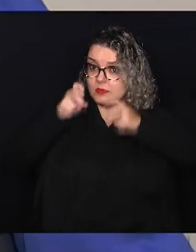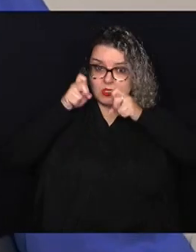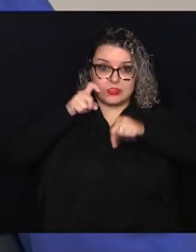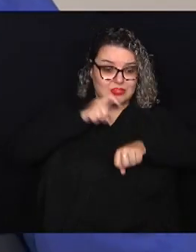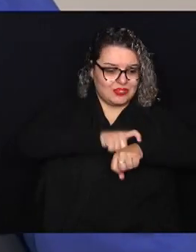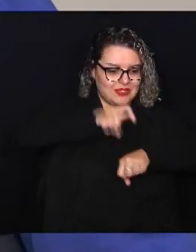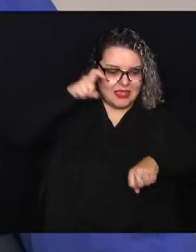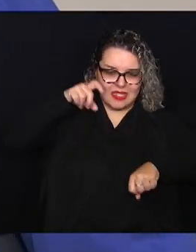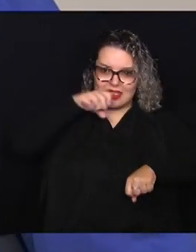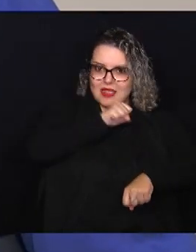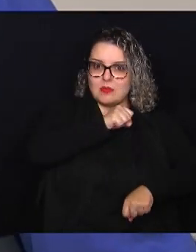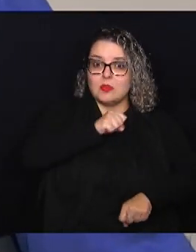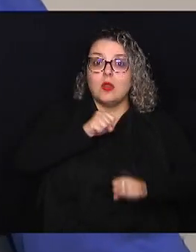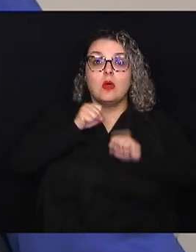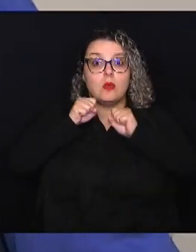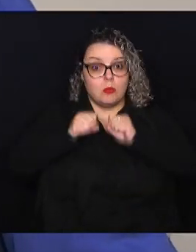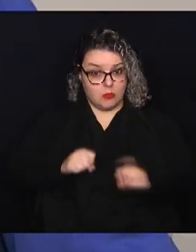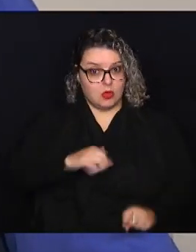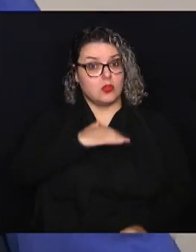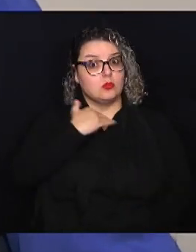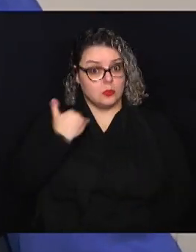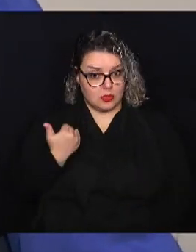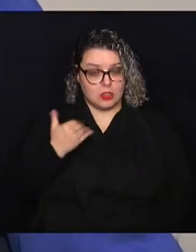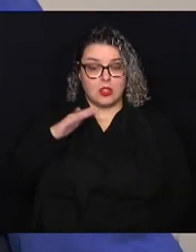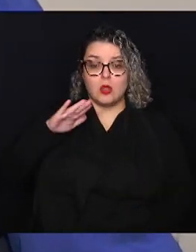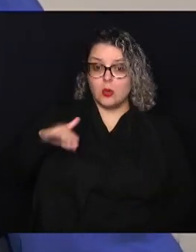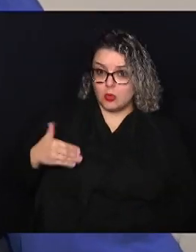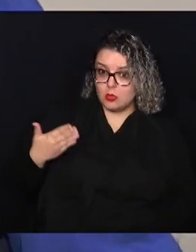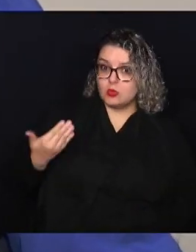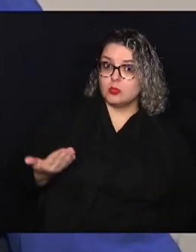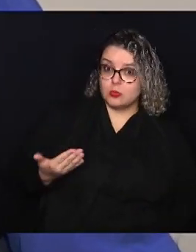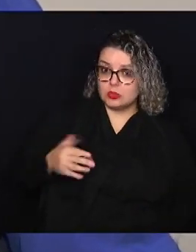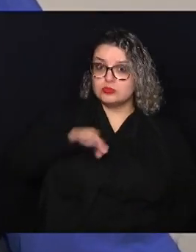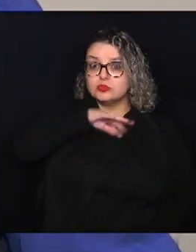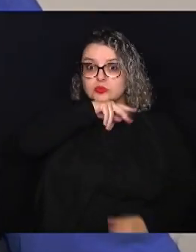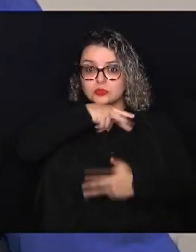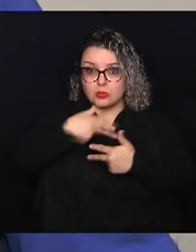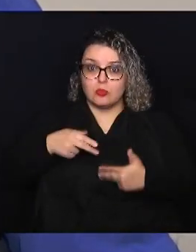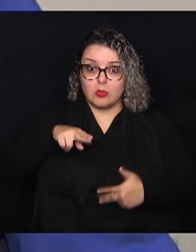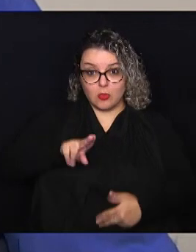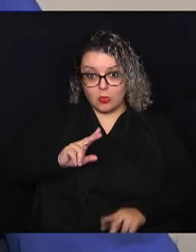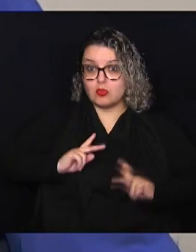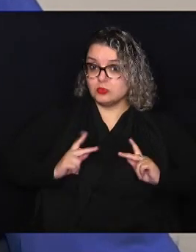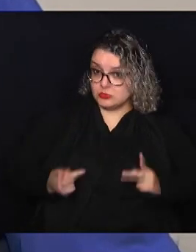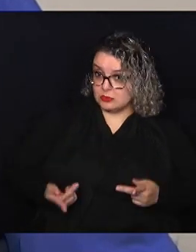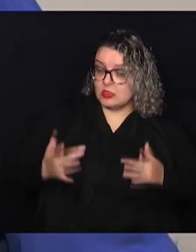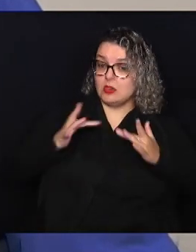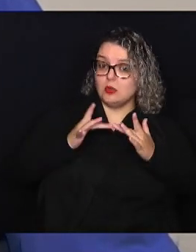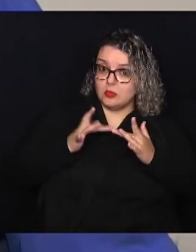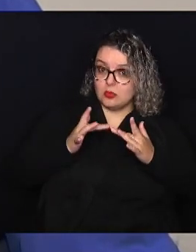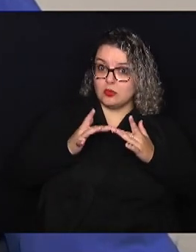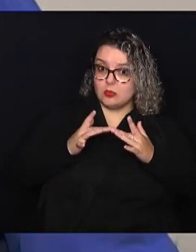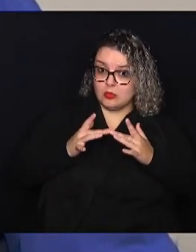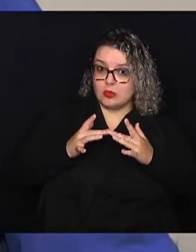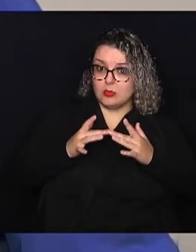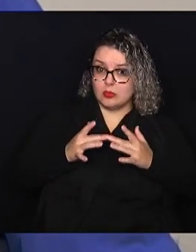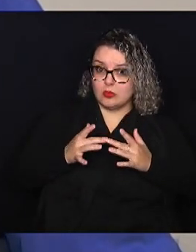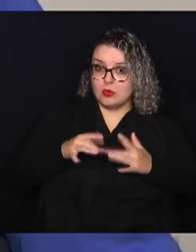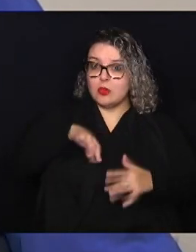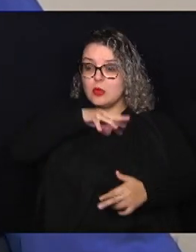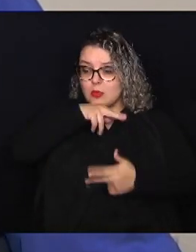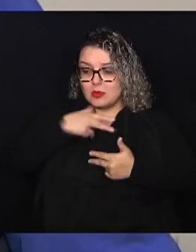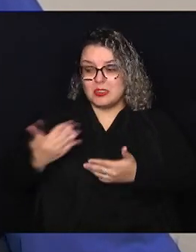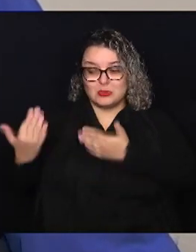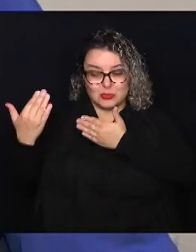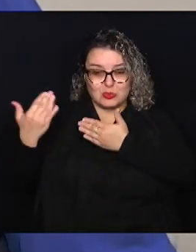imediato, pode levar à morte. Quando um animal ou pessoa tem contato com um animal suspeito de raiva,